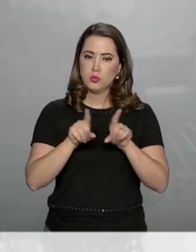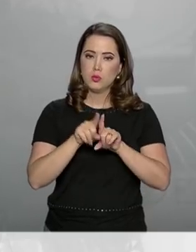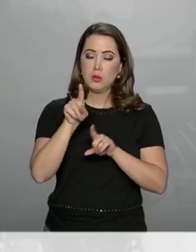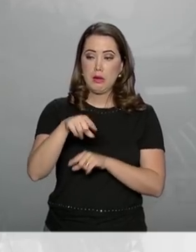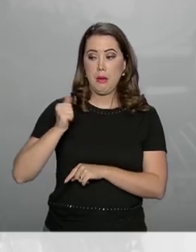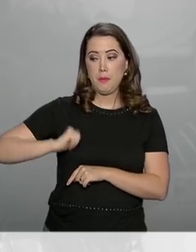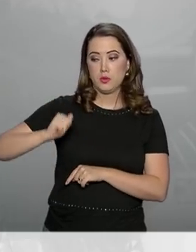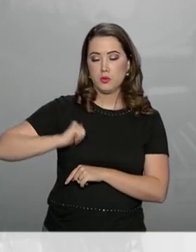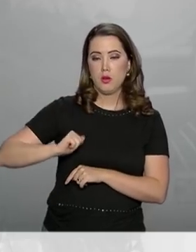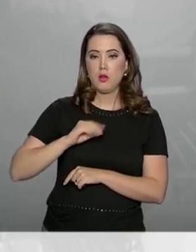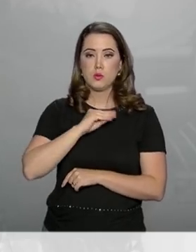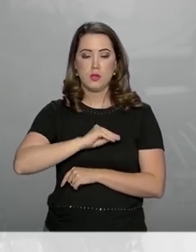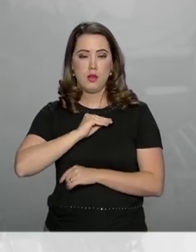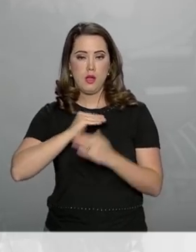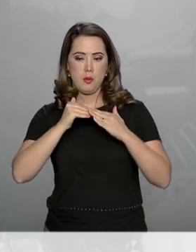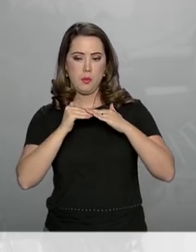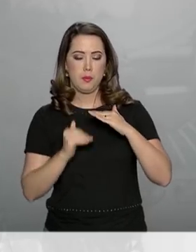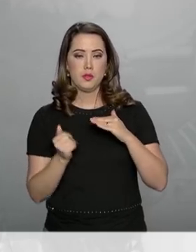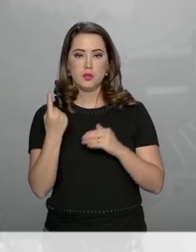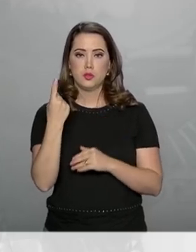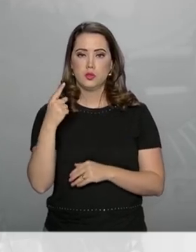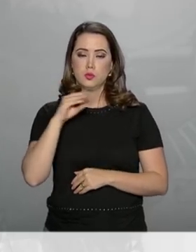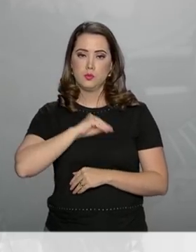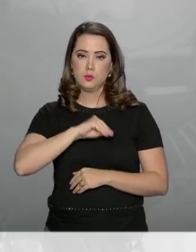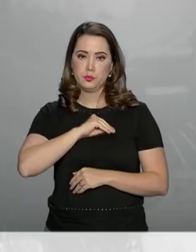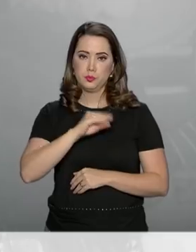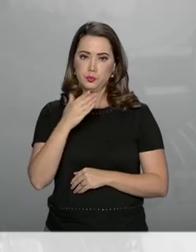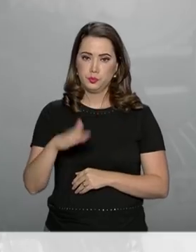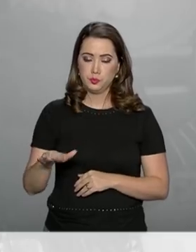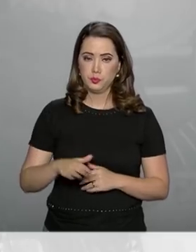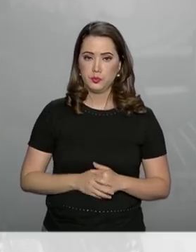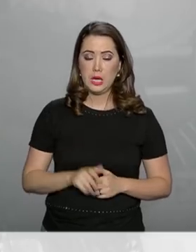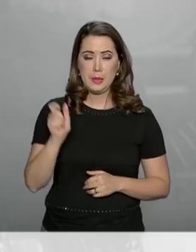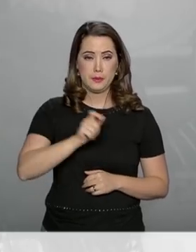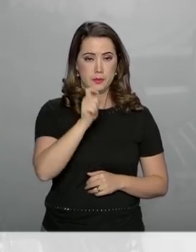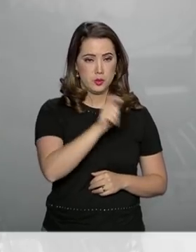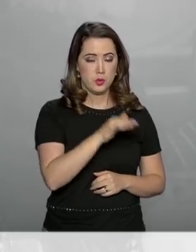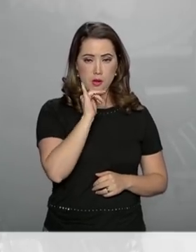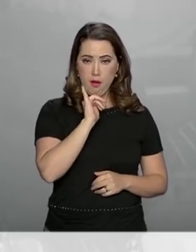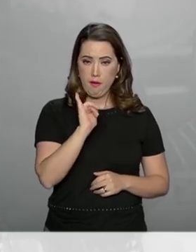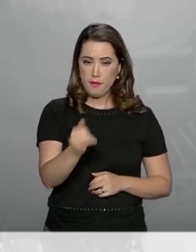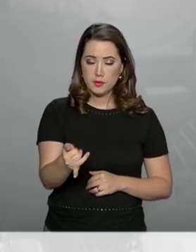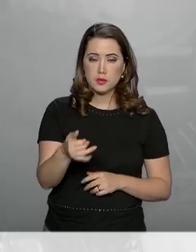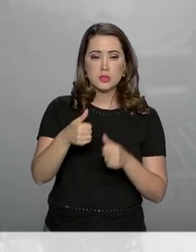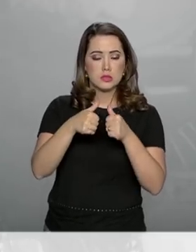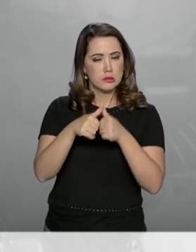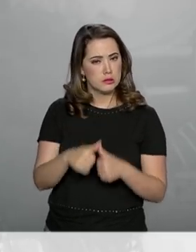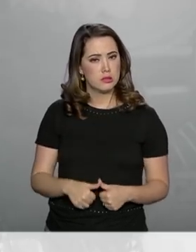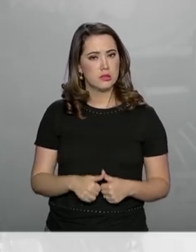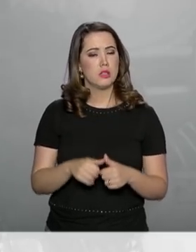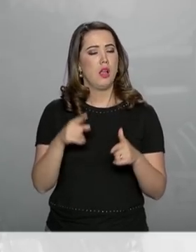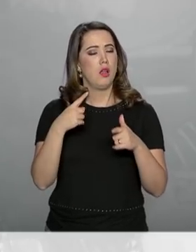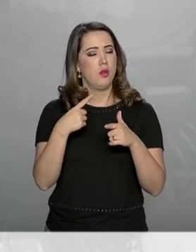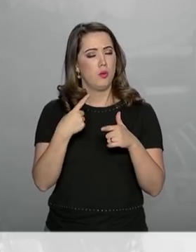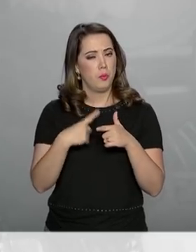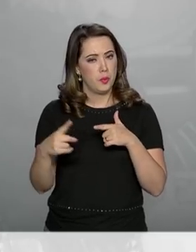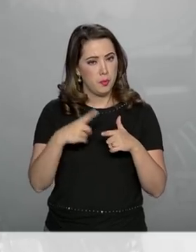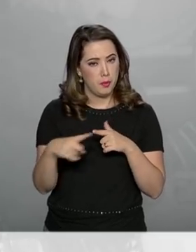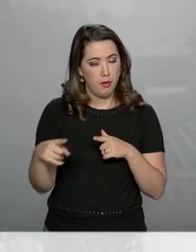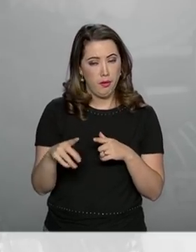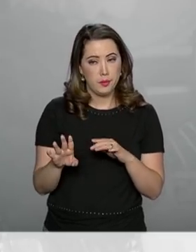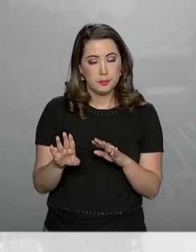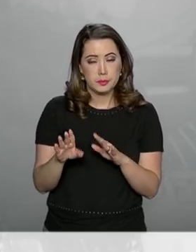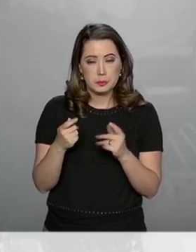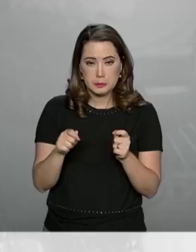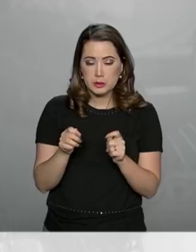capita igual ou inferior a um salário mínimo e meio. Aqueles que declararem estar em situação de vulnerabilidade e